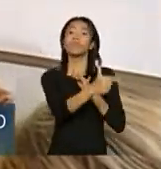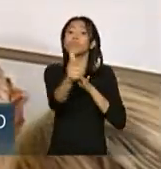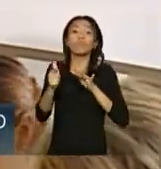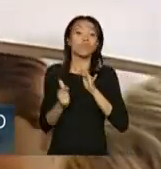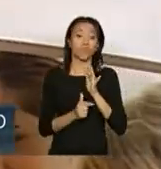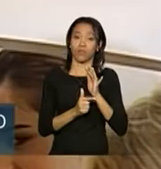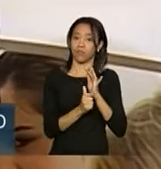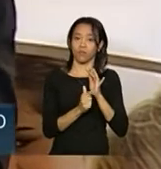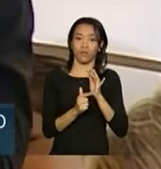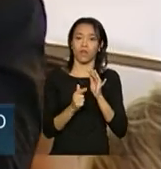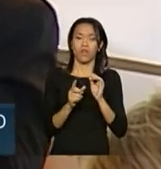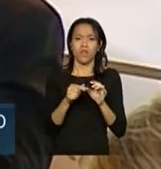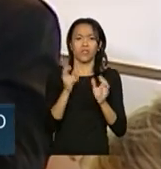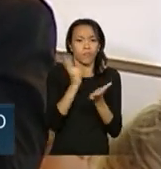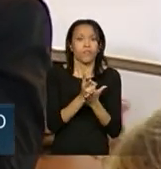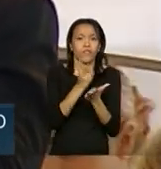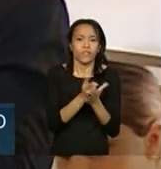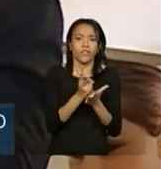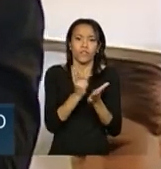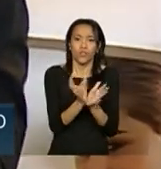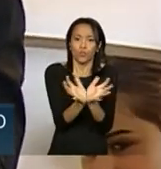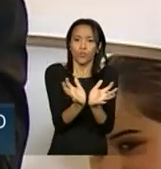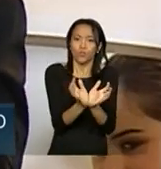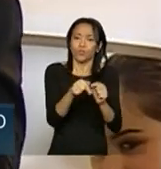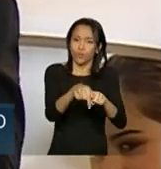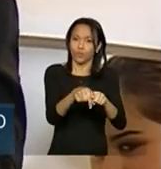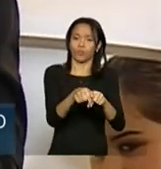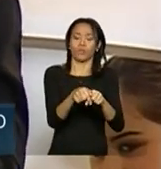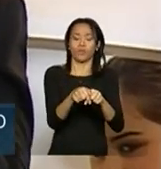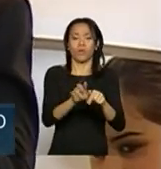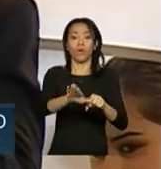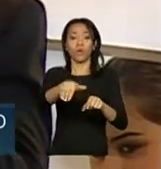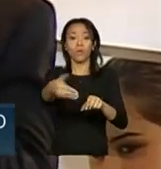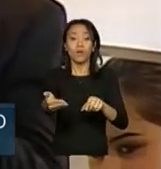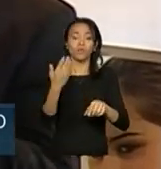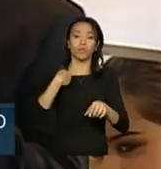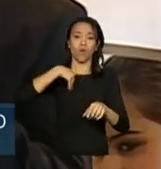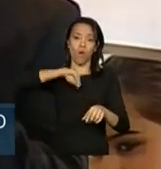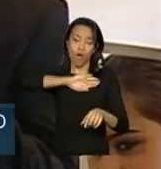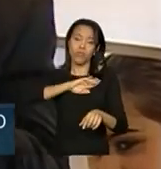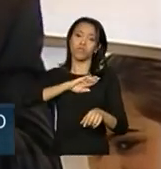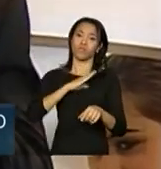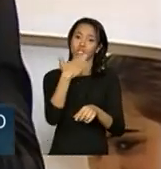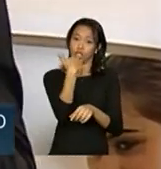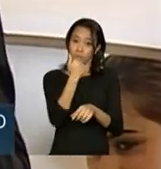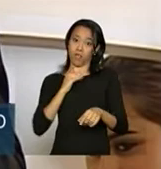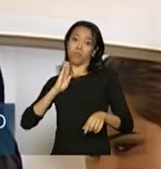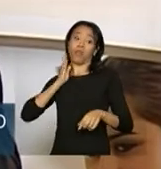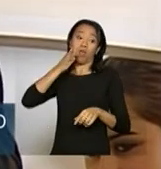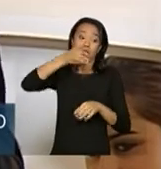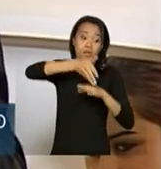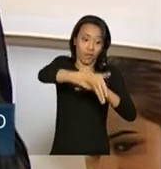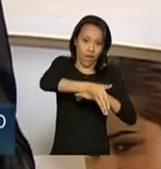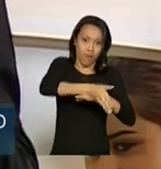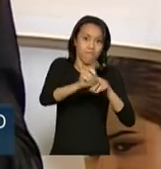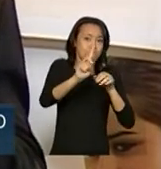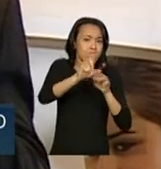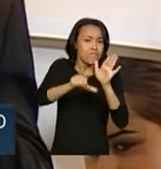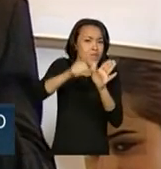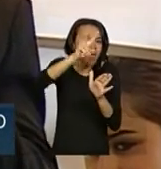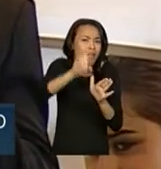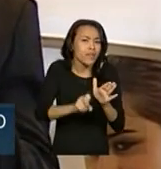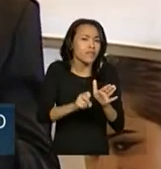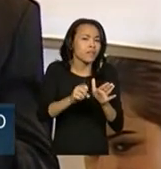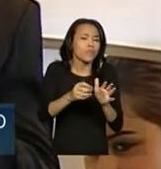não sai da aldeia onde vive. Quando a gente foi chamado para entrar lá a primeira vez, eles eram